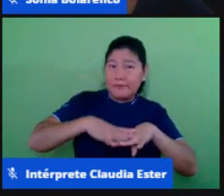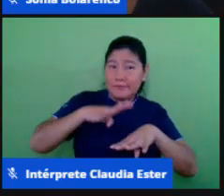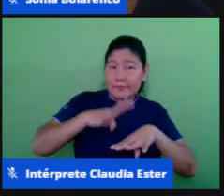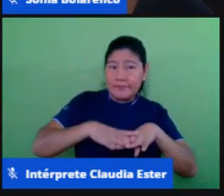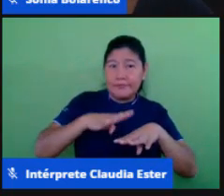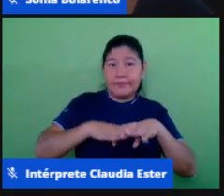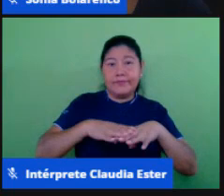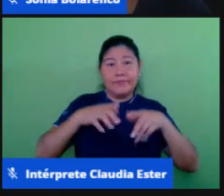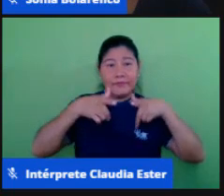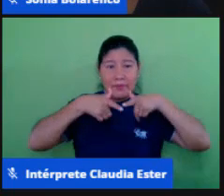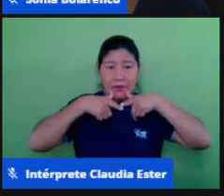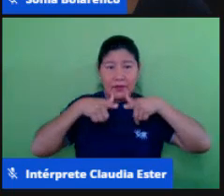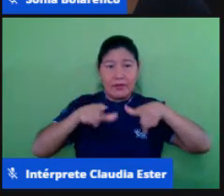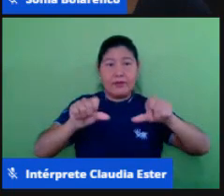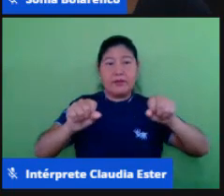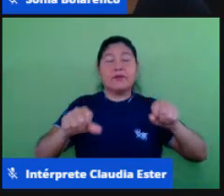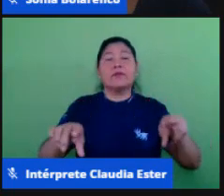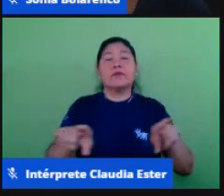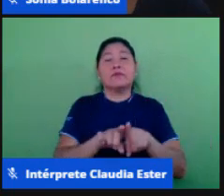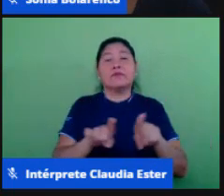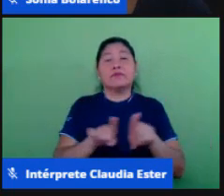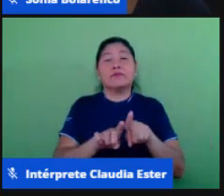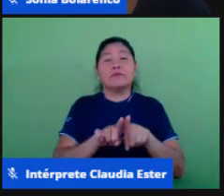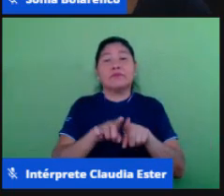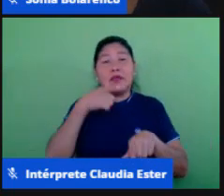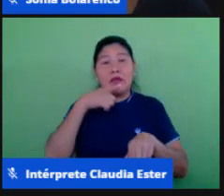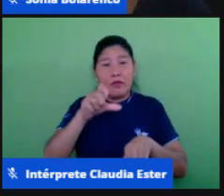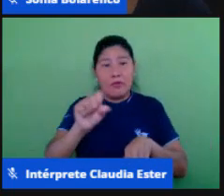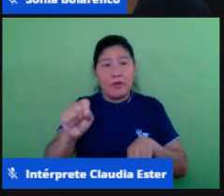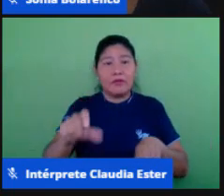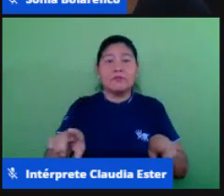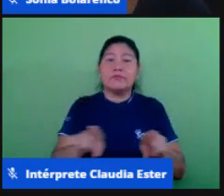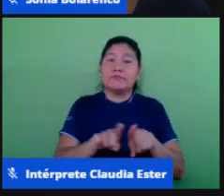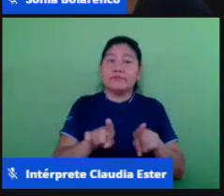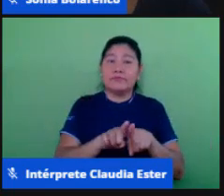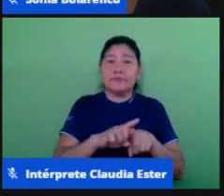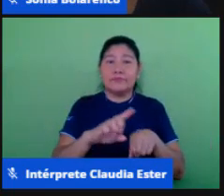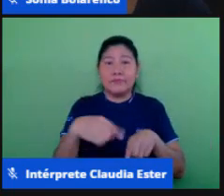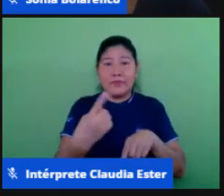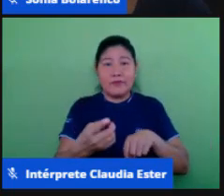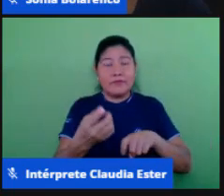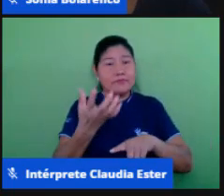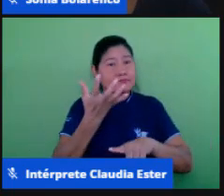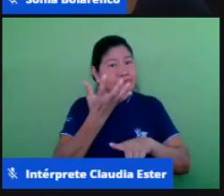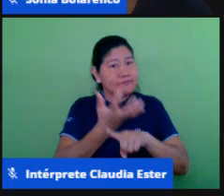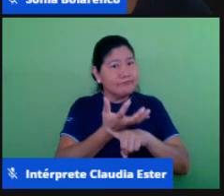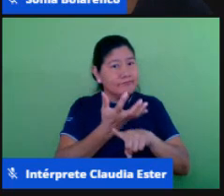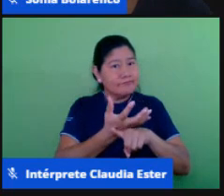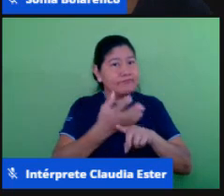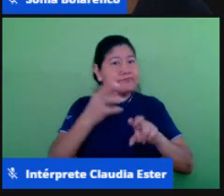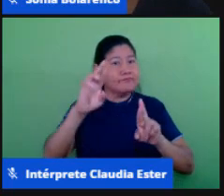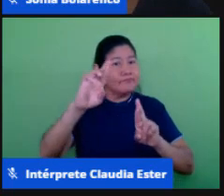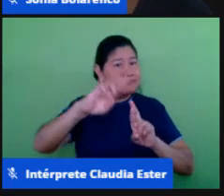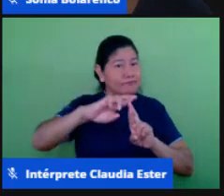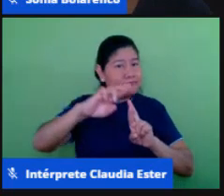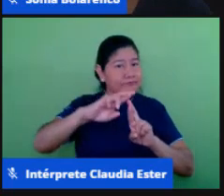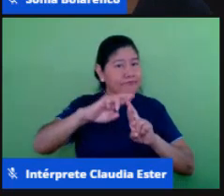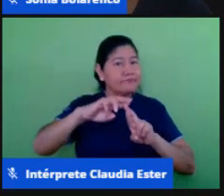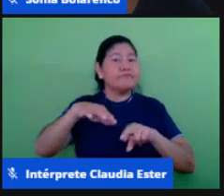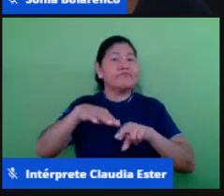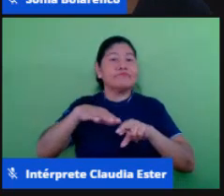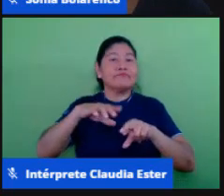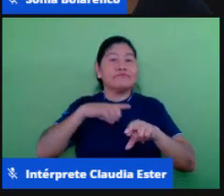nós trabalhamos no quarto ano a nossa equipe especificamente com esses componentes curriculares, o componente